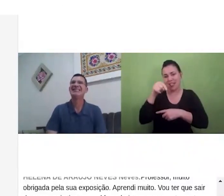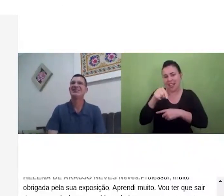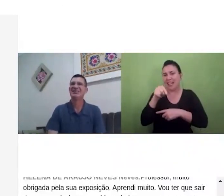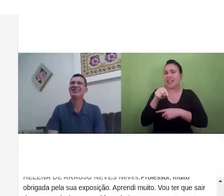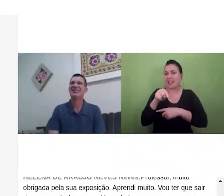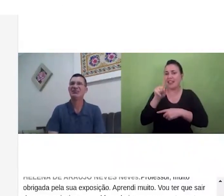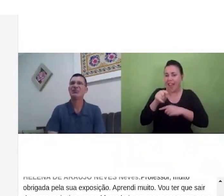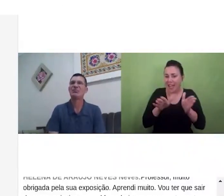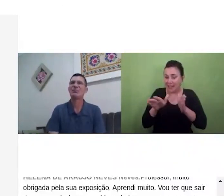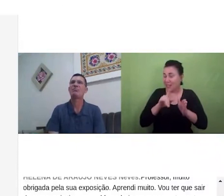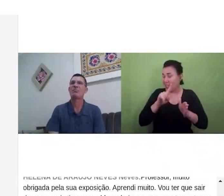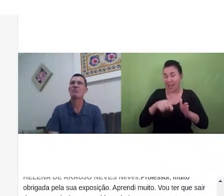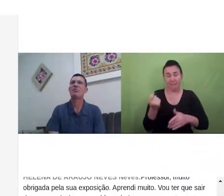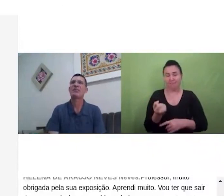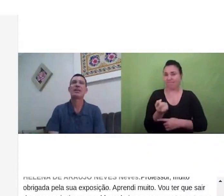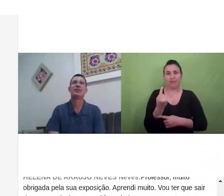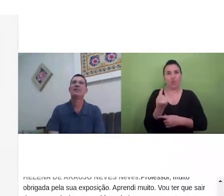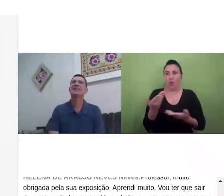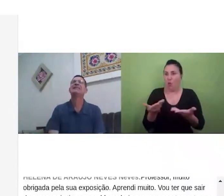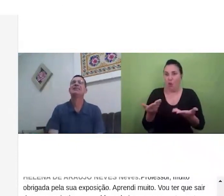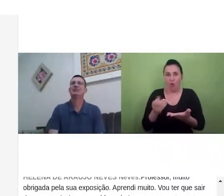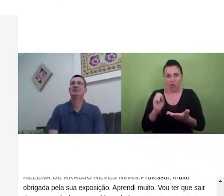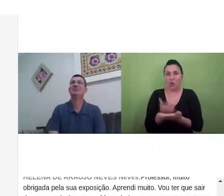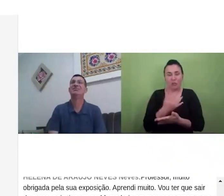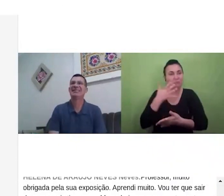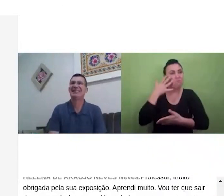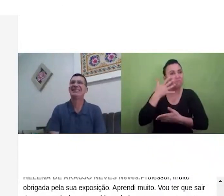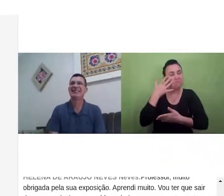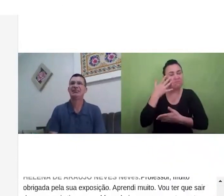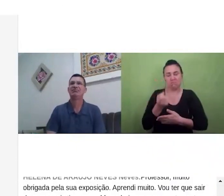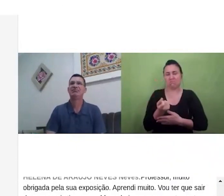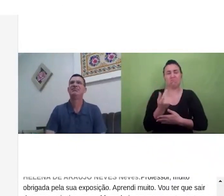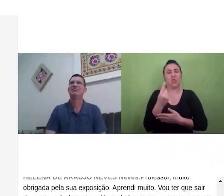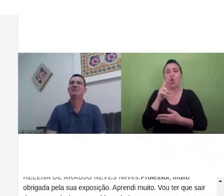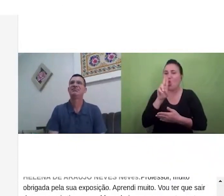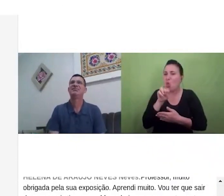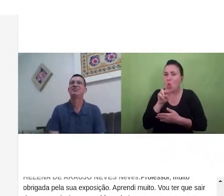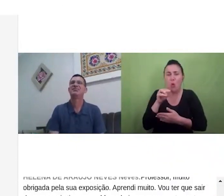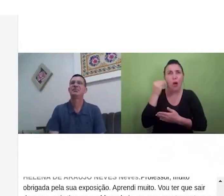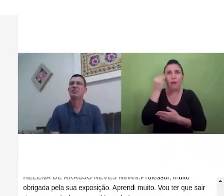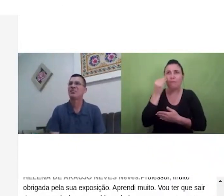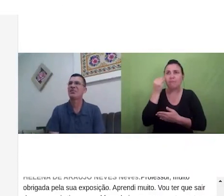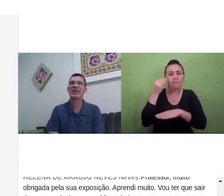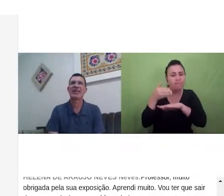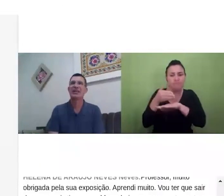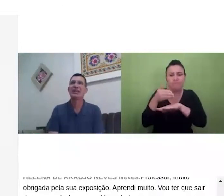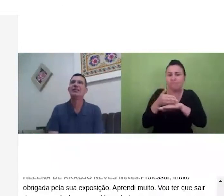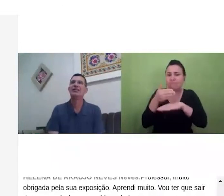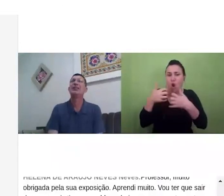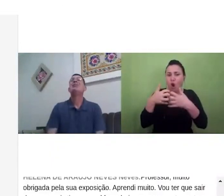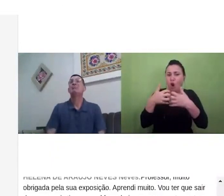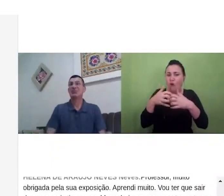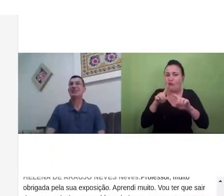incrível o que aconteceu aqui hoje é uma palestra que eu nunca tive uma experiência assim eu acredito que os colegas que estão presentes